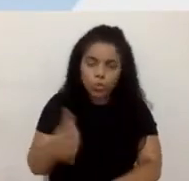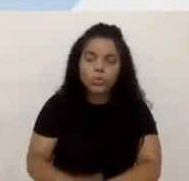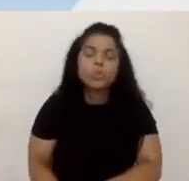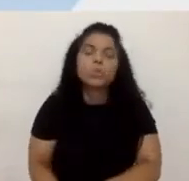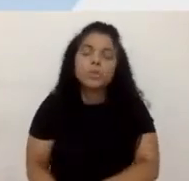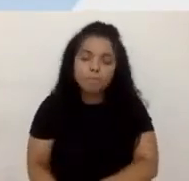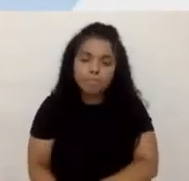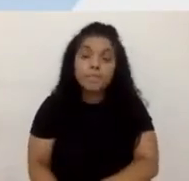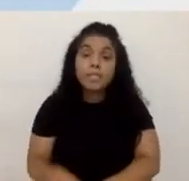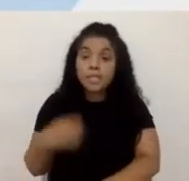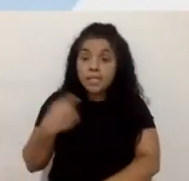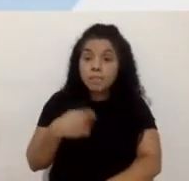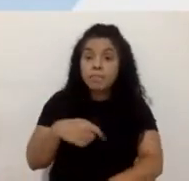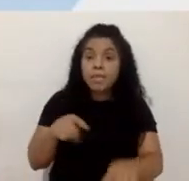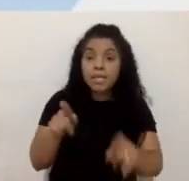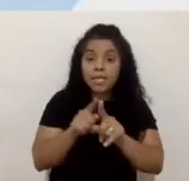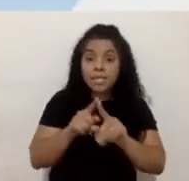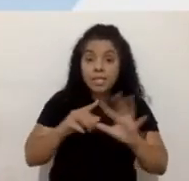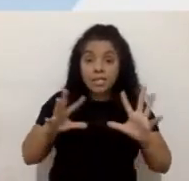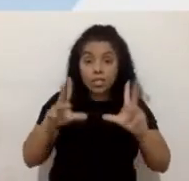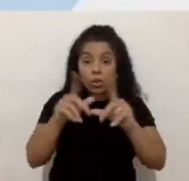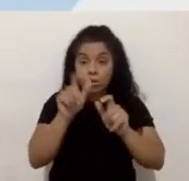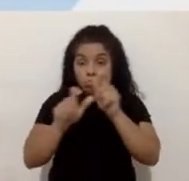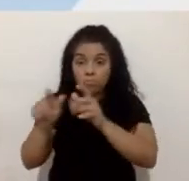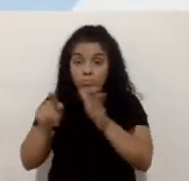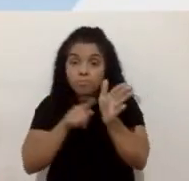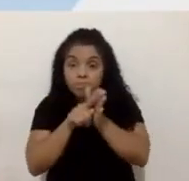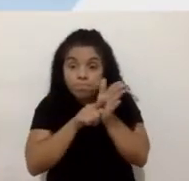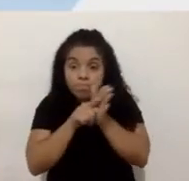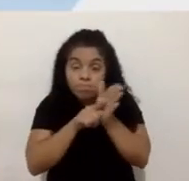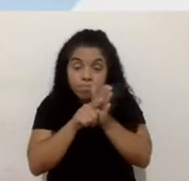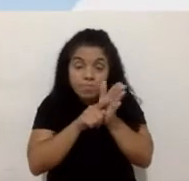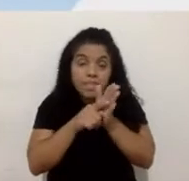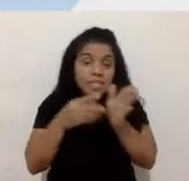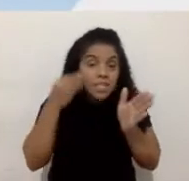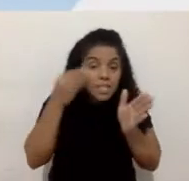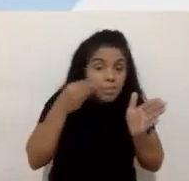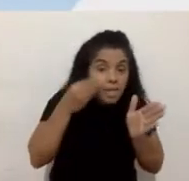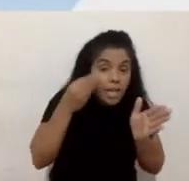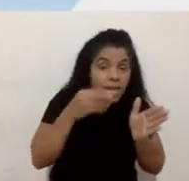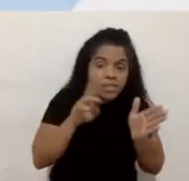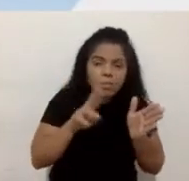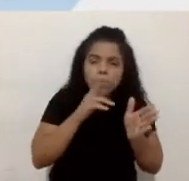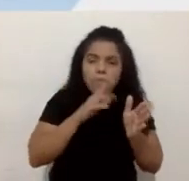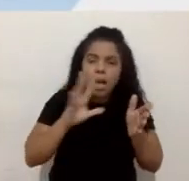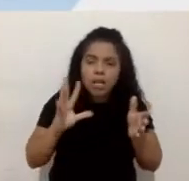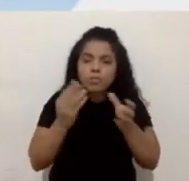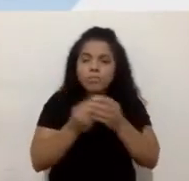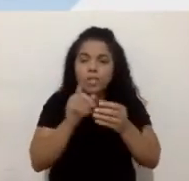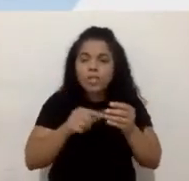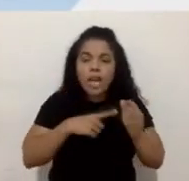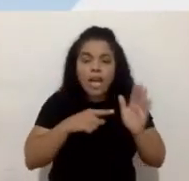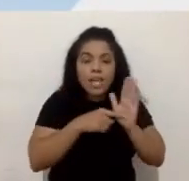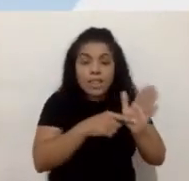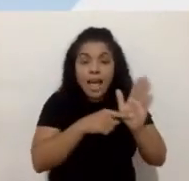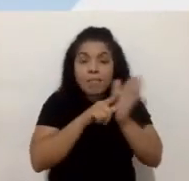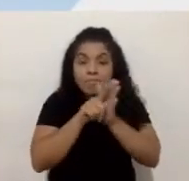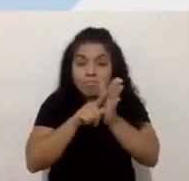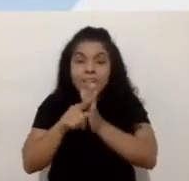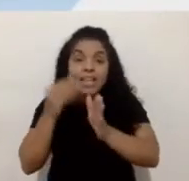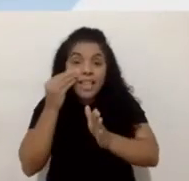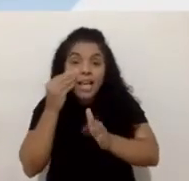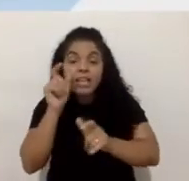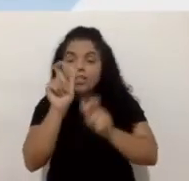né, que os researches aí, os pesquisadores de experiência e usabilidade, eles incluam nas amostragens de testes pessoas com